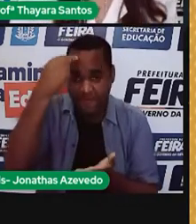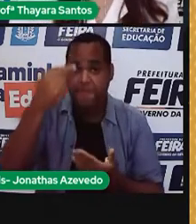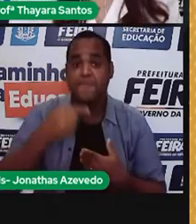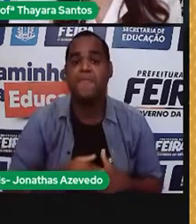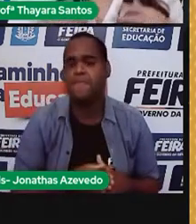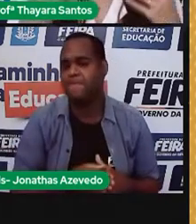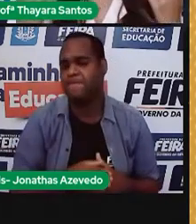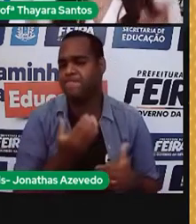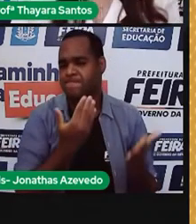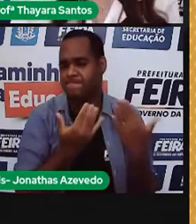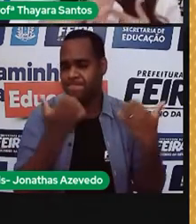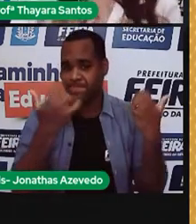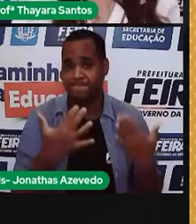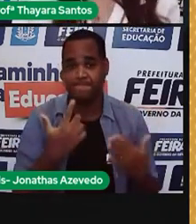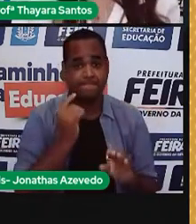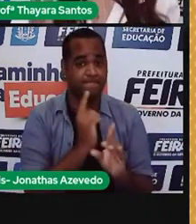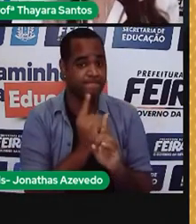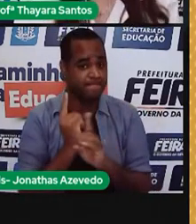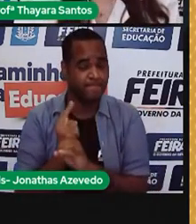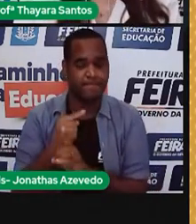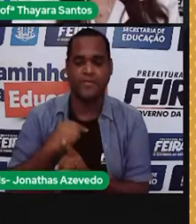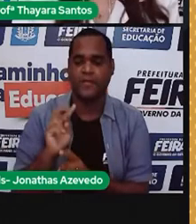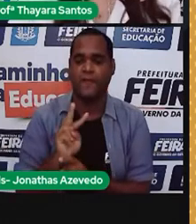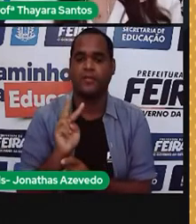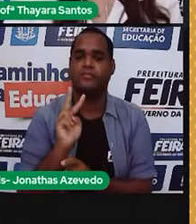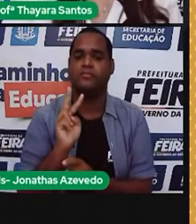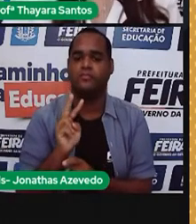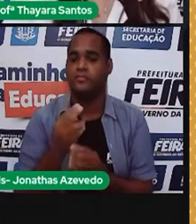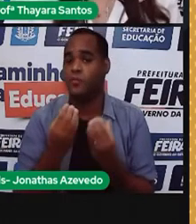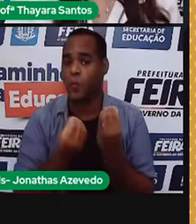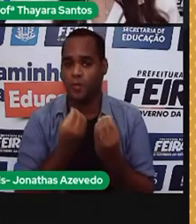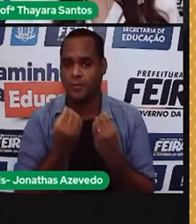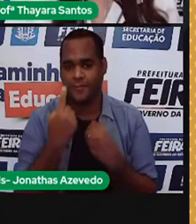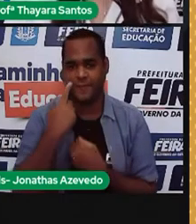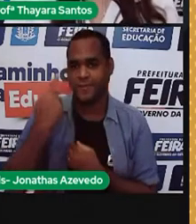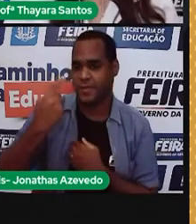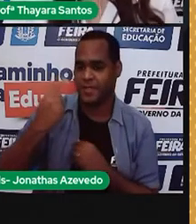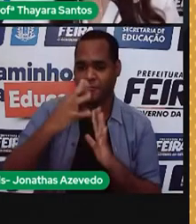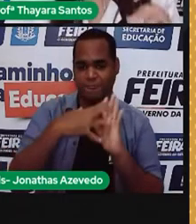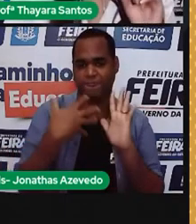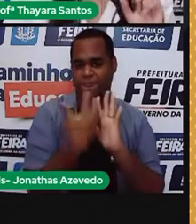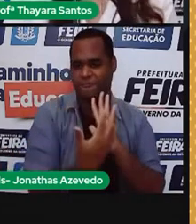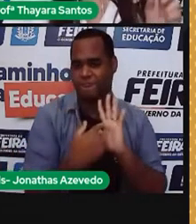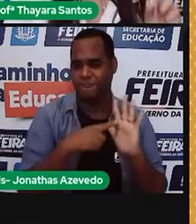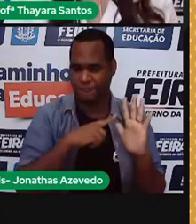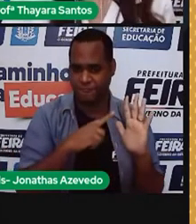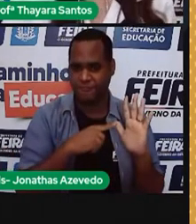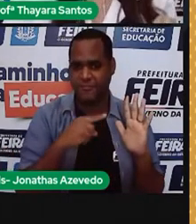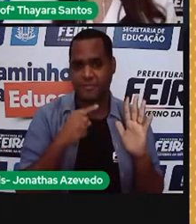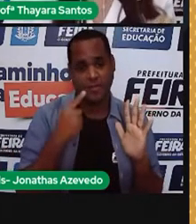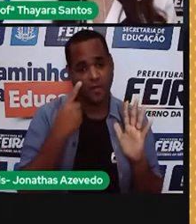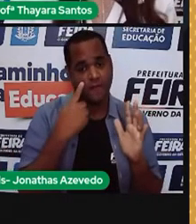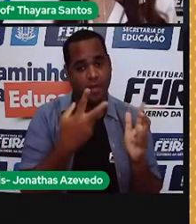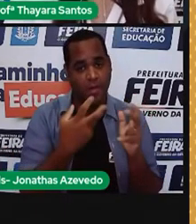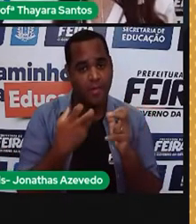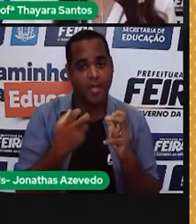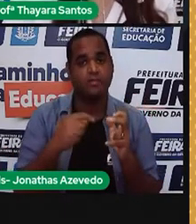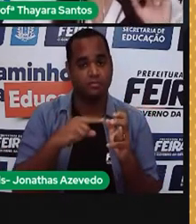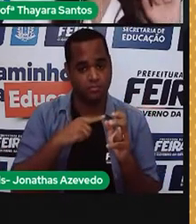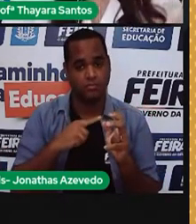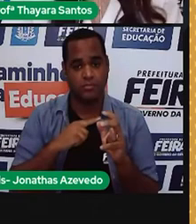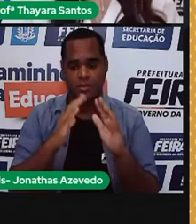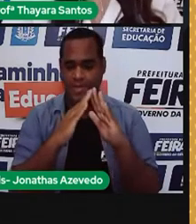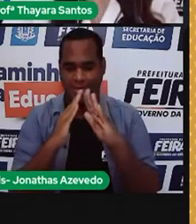Vamos lá, achar esse valor. Primeiro, que existe essa tabelinha aqui, que a gente, inclusive, vê na nossa conta de